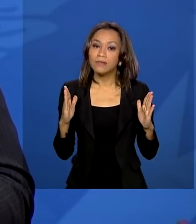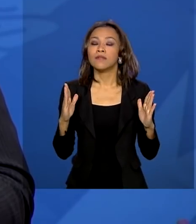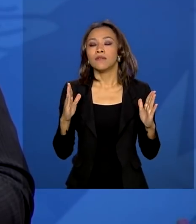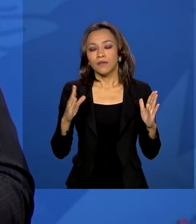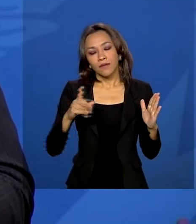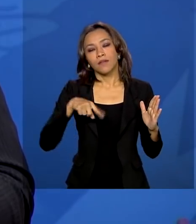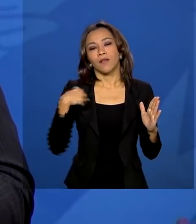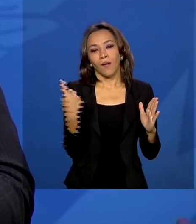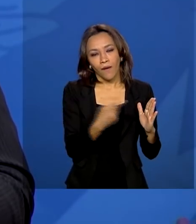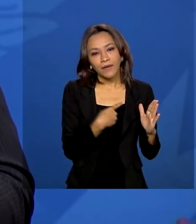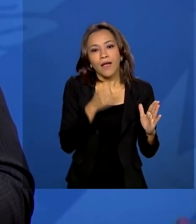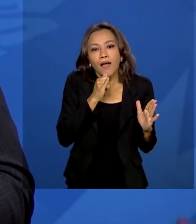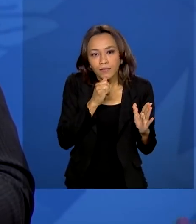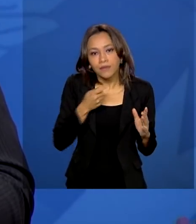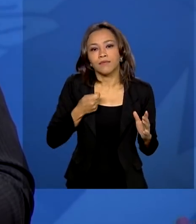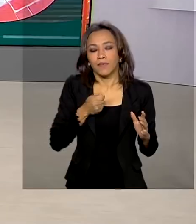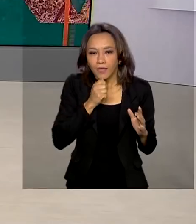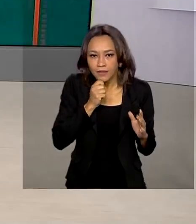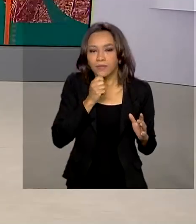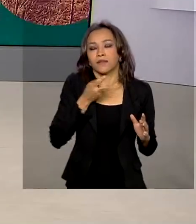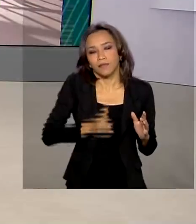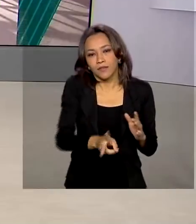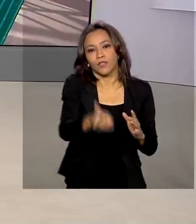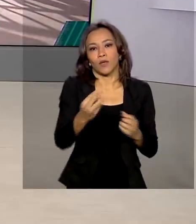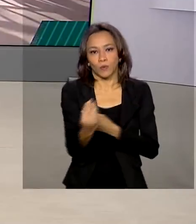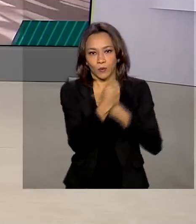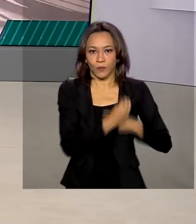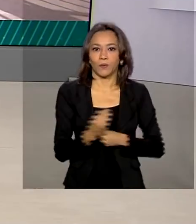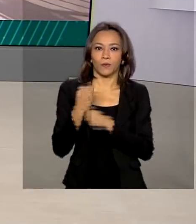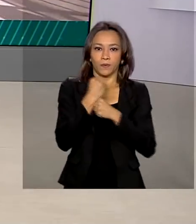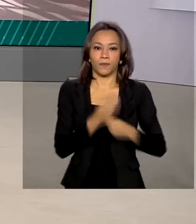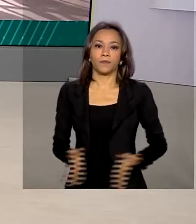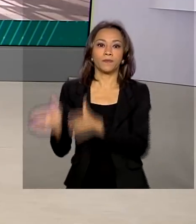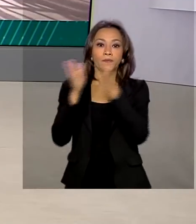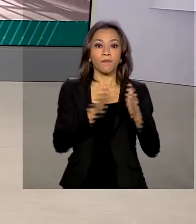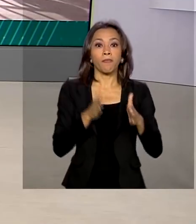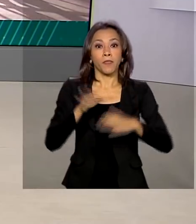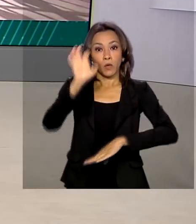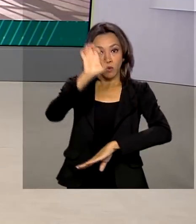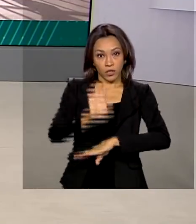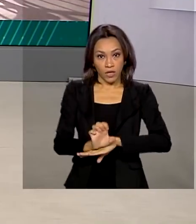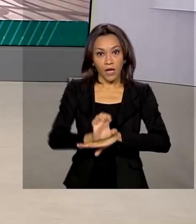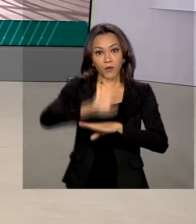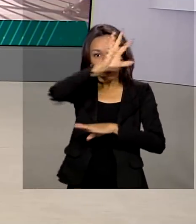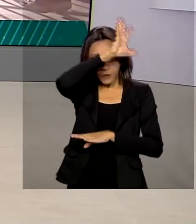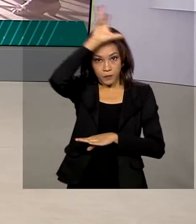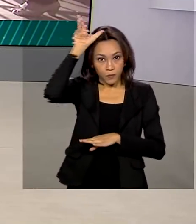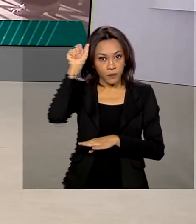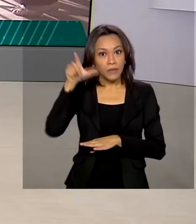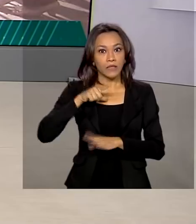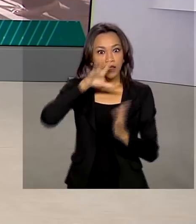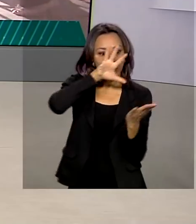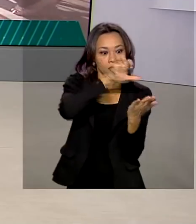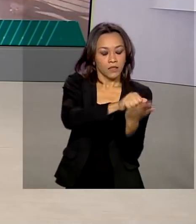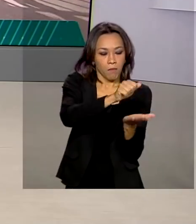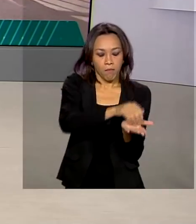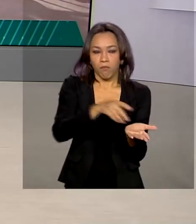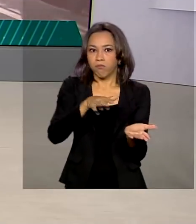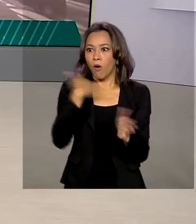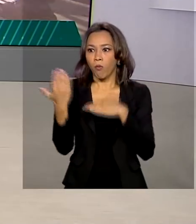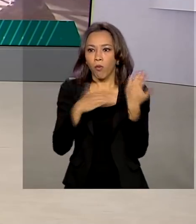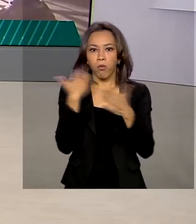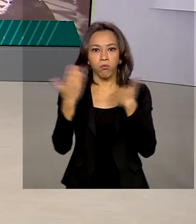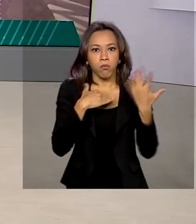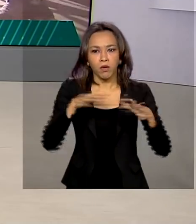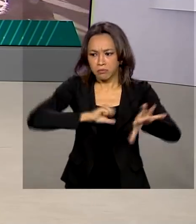precisamos ainda de muitos cuidados. O estado do Amazonas tem registrado um aumento no número de infectados e mortos